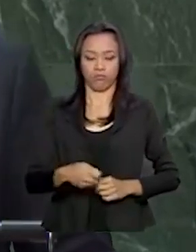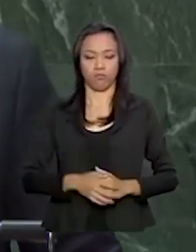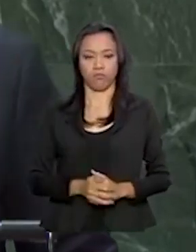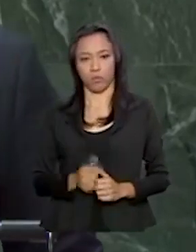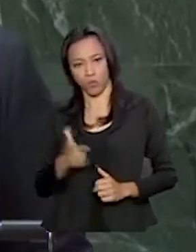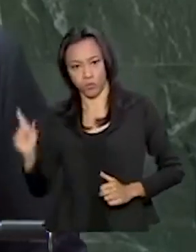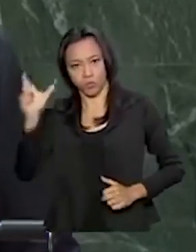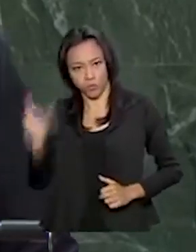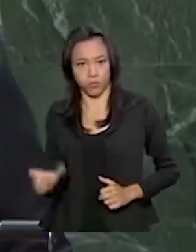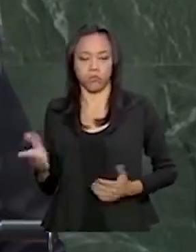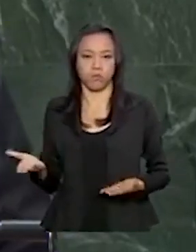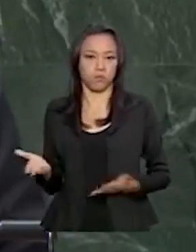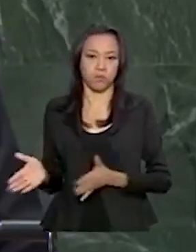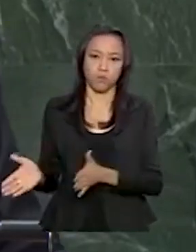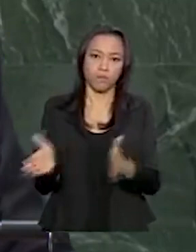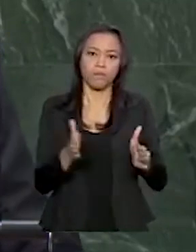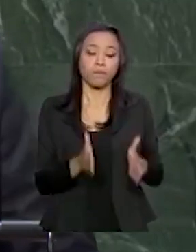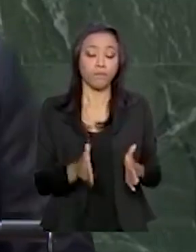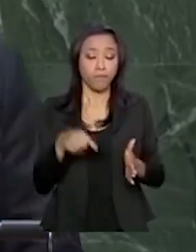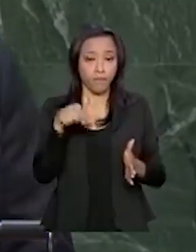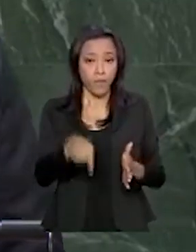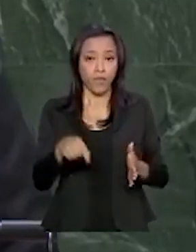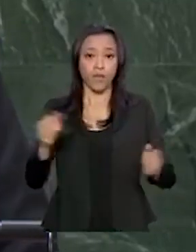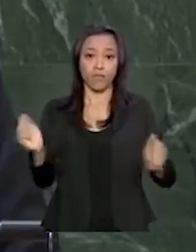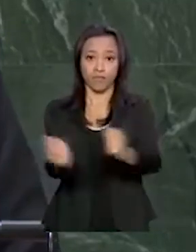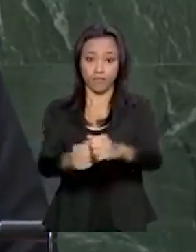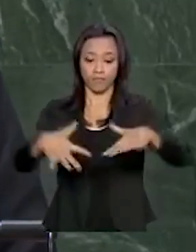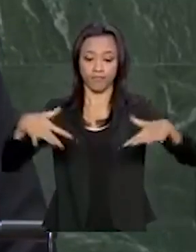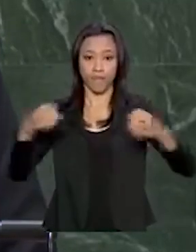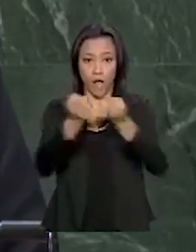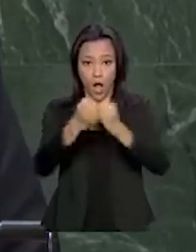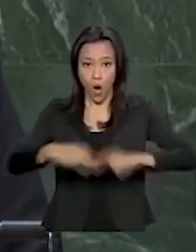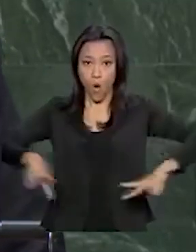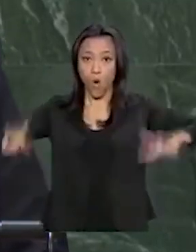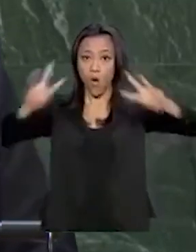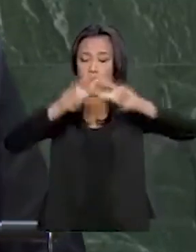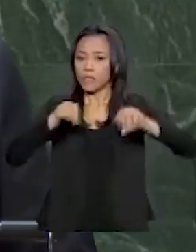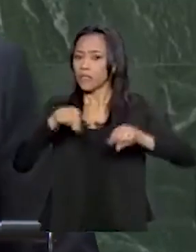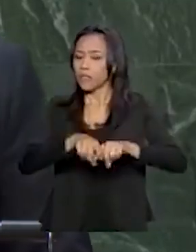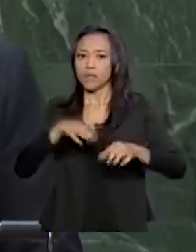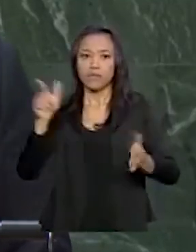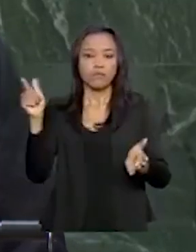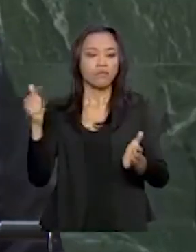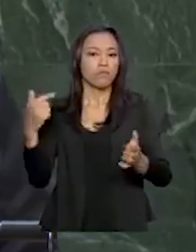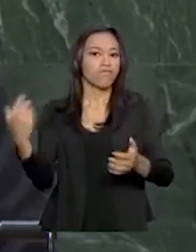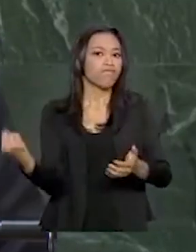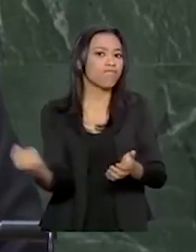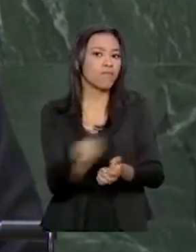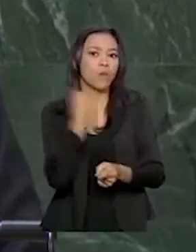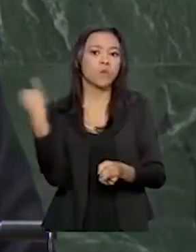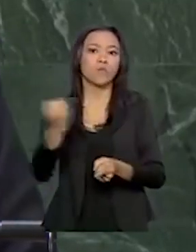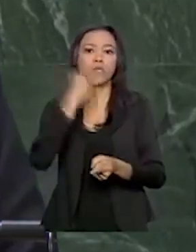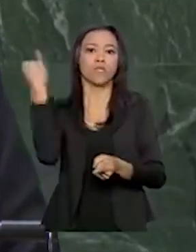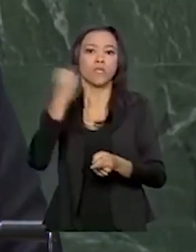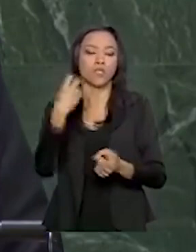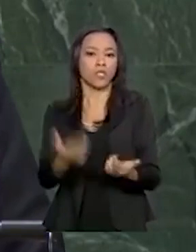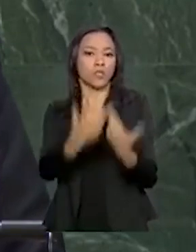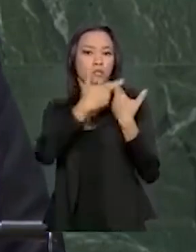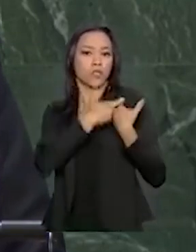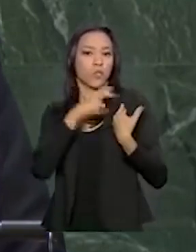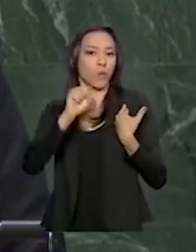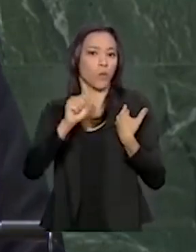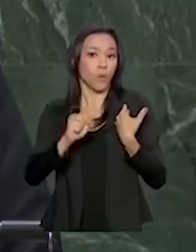A Organização das Nações Unidas teve papel fundamental na superação do